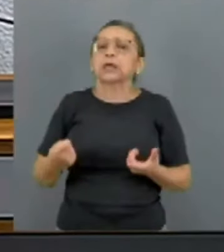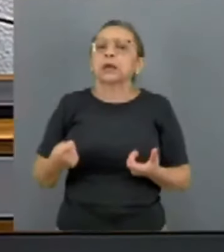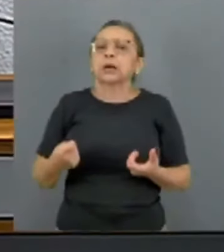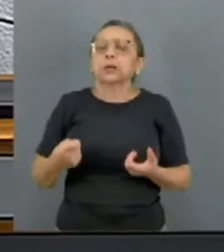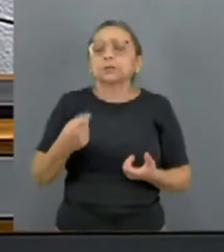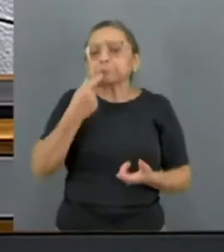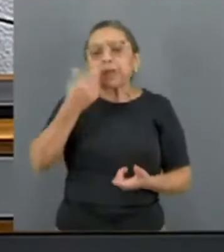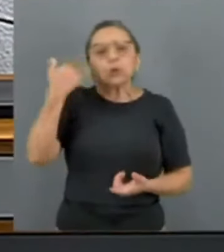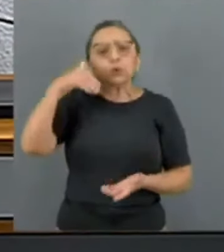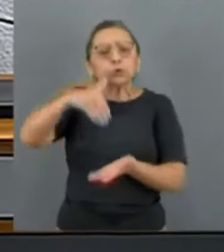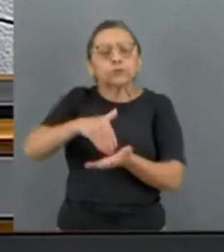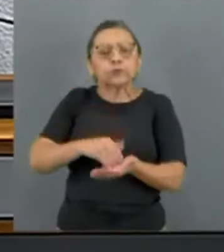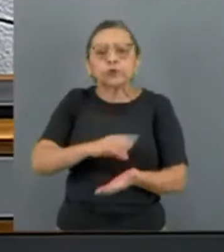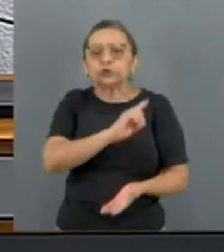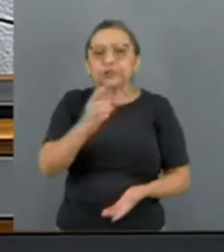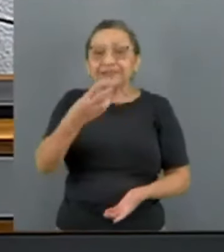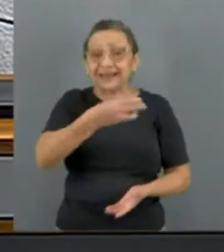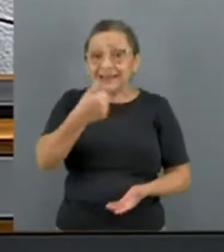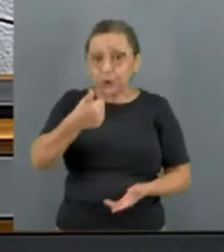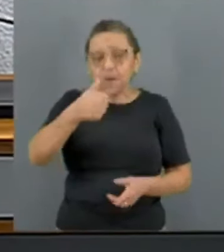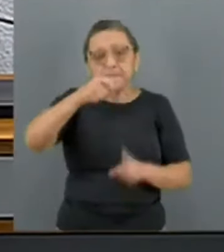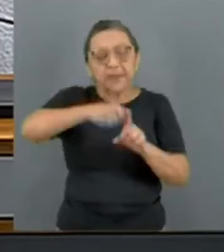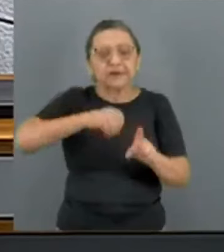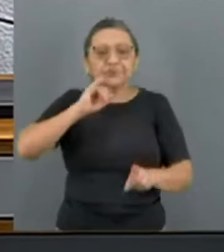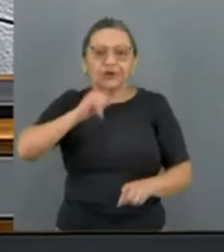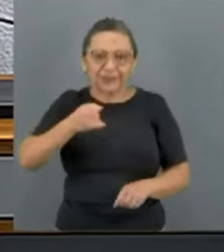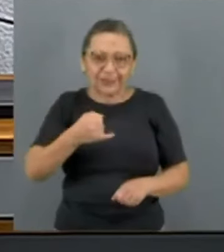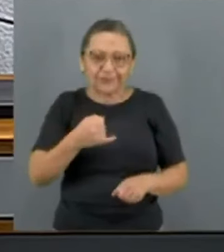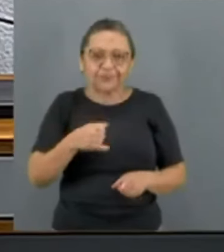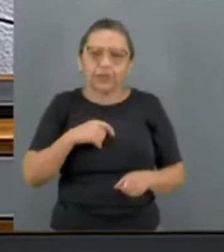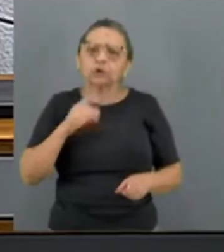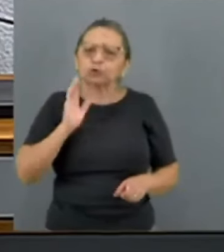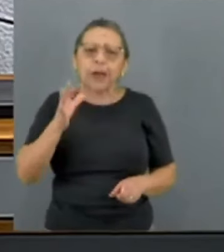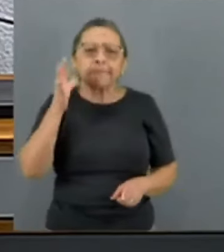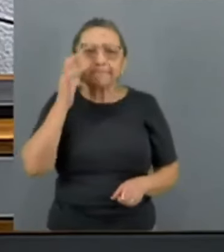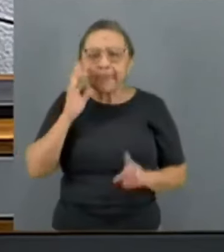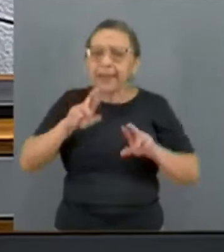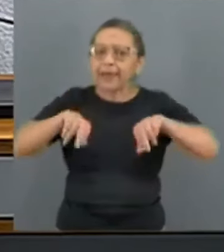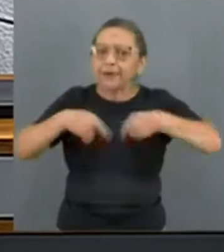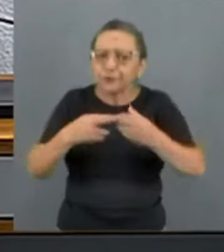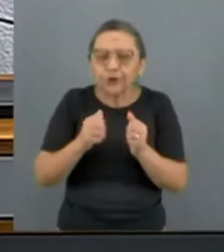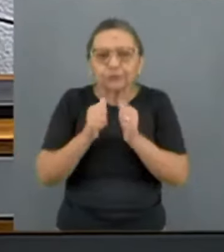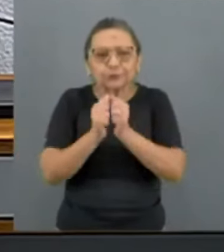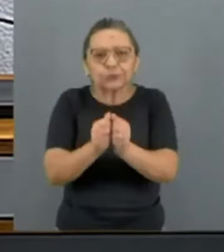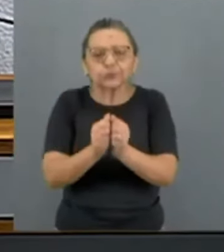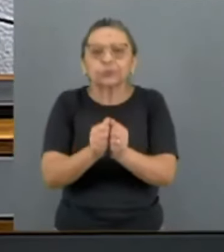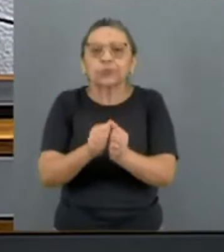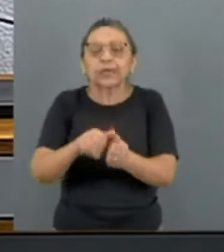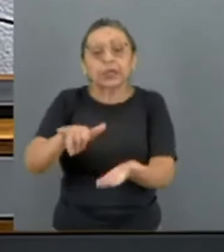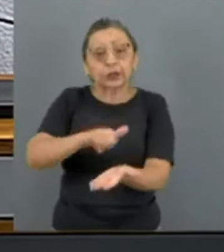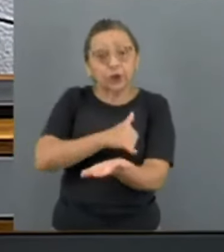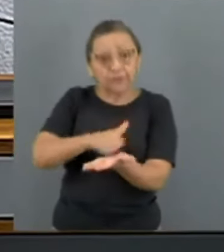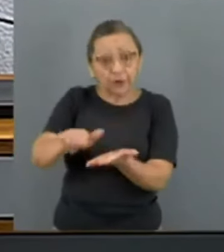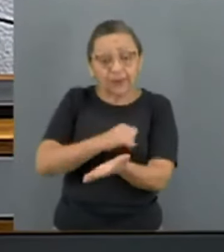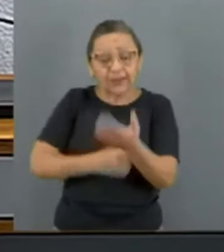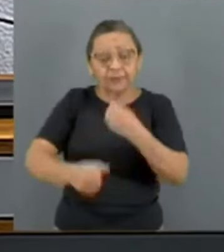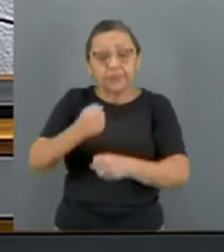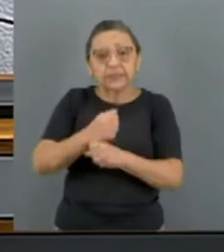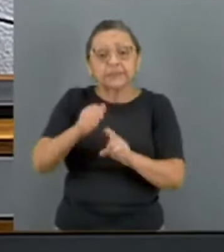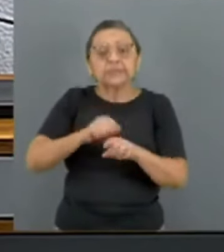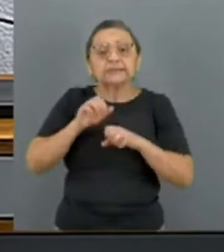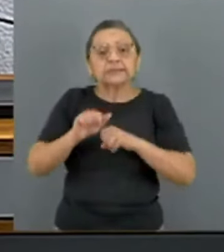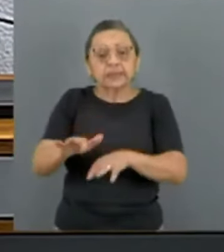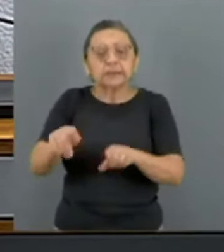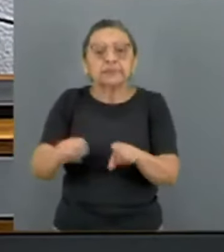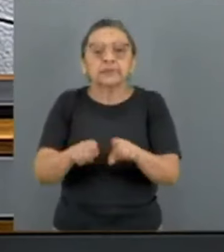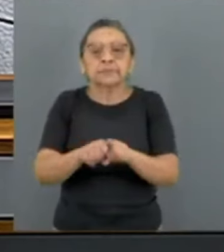a última vez no 31 de janeiro passado. Estive pessoalmente com ele em Nova Iorque em setembro e também